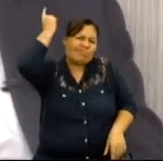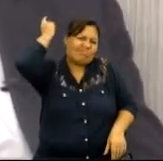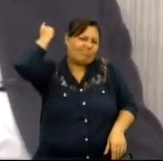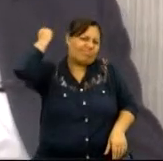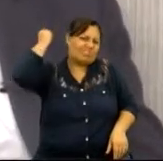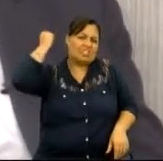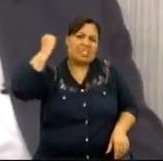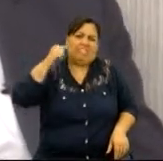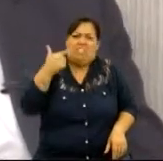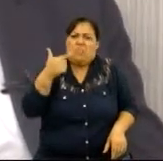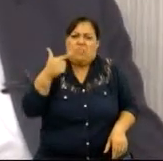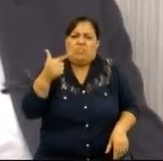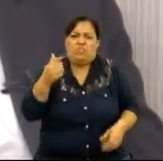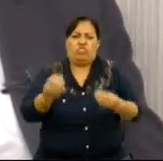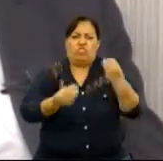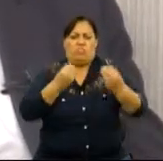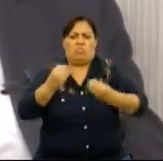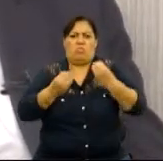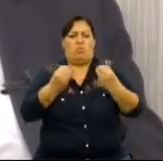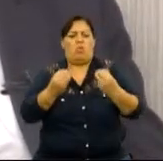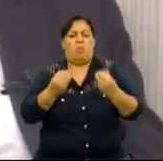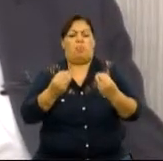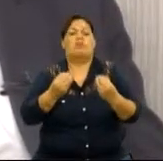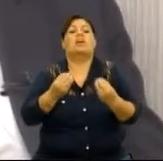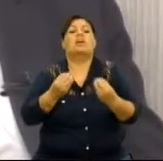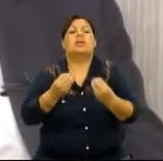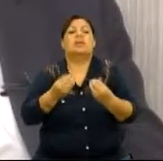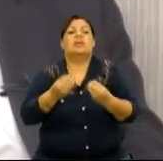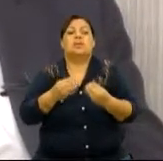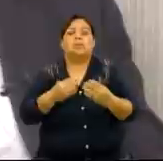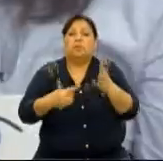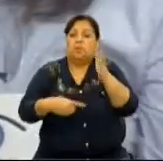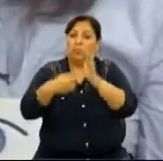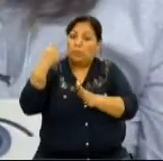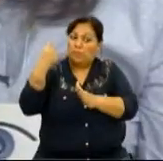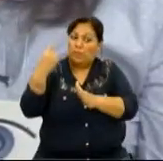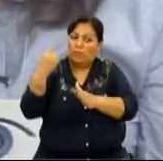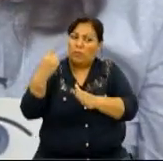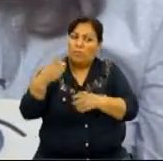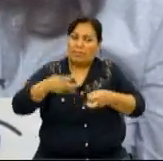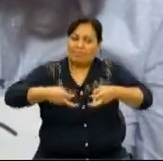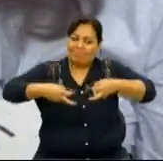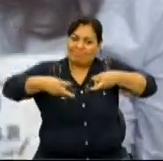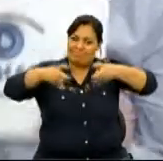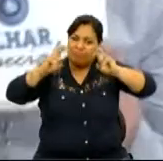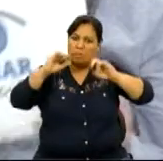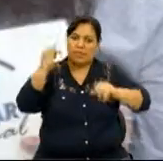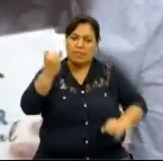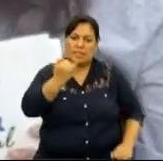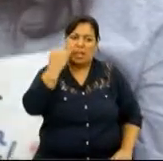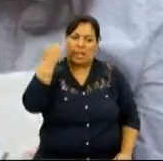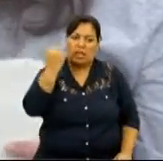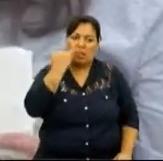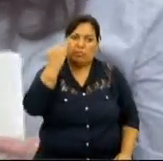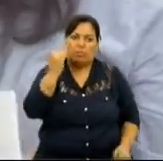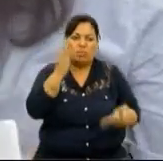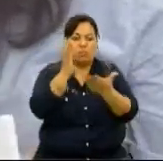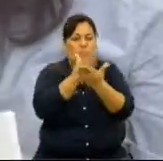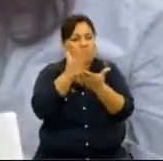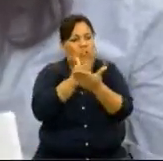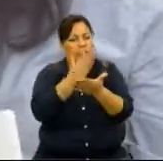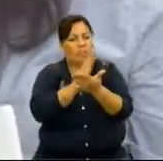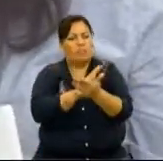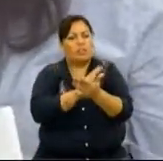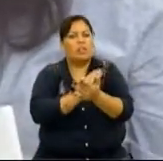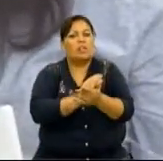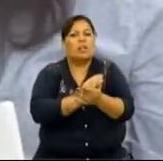mas naquela época não houve condições. Então, assim, a primeira coisa que ela fala, ela percebe que a importância